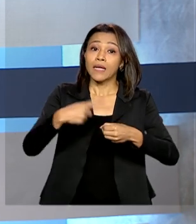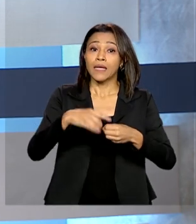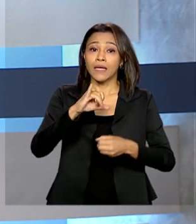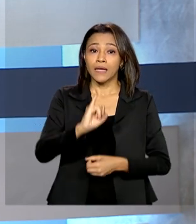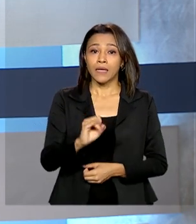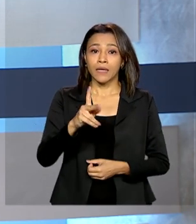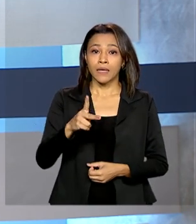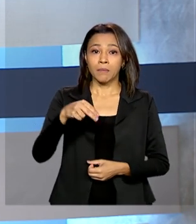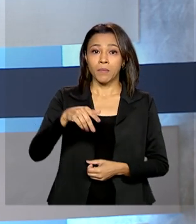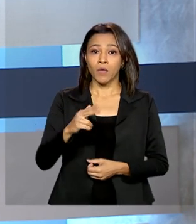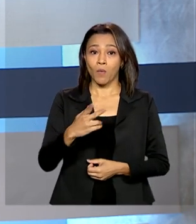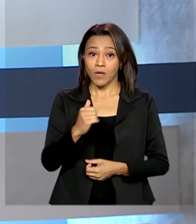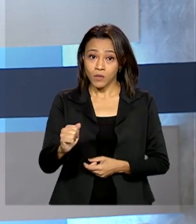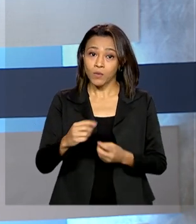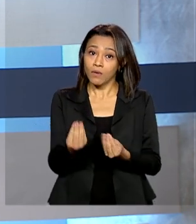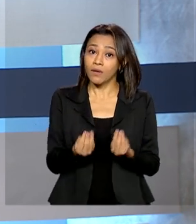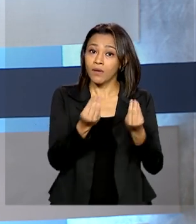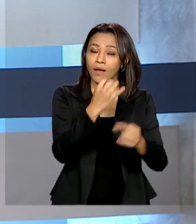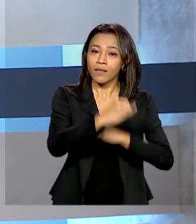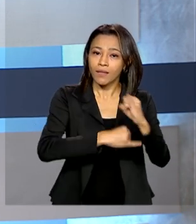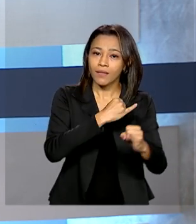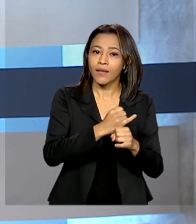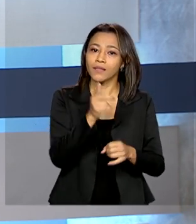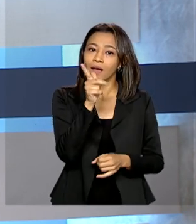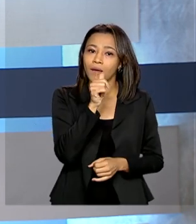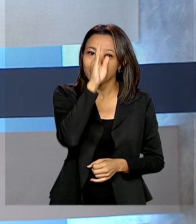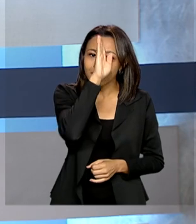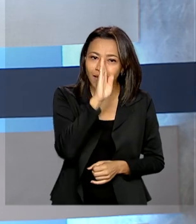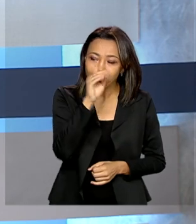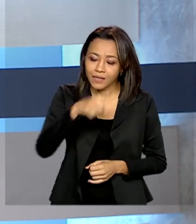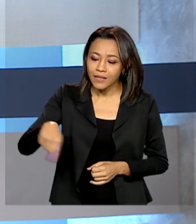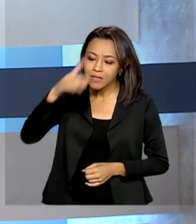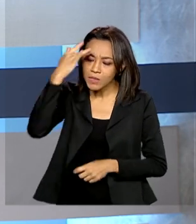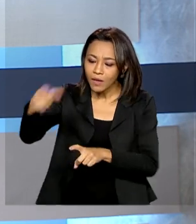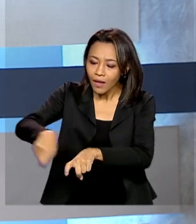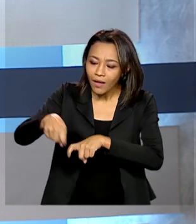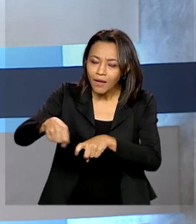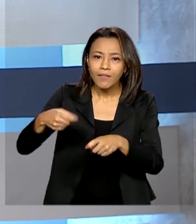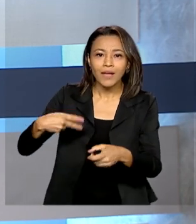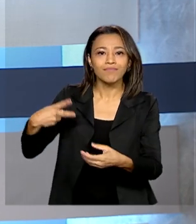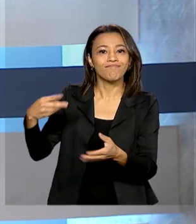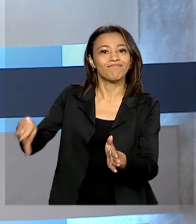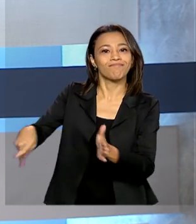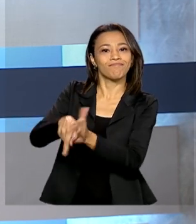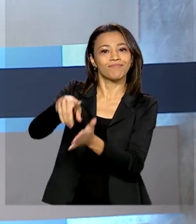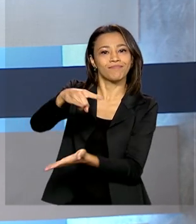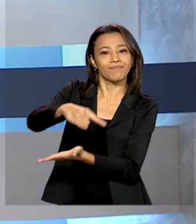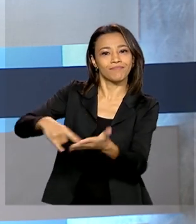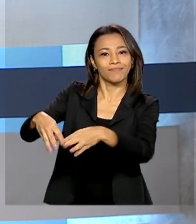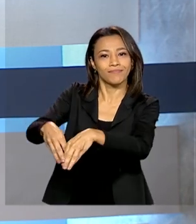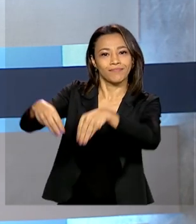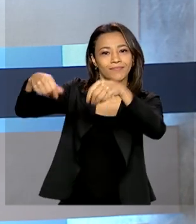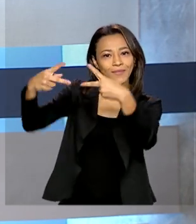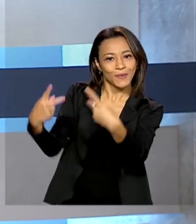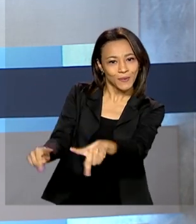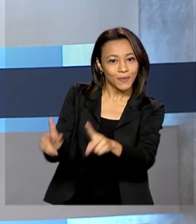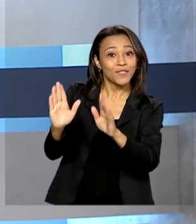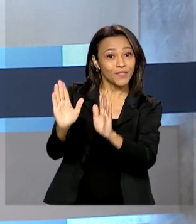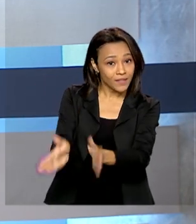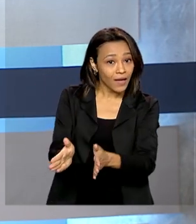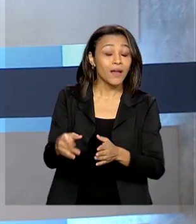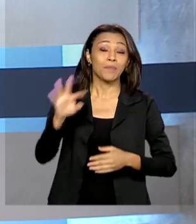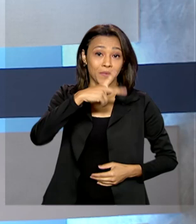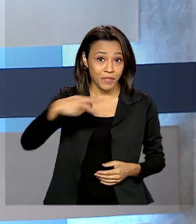ter acesso a água, internet de graça e produtores rurais receberam títulos de suas terras. Lá, o presidente Jair Bolsonaro